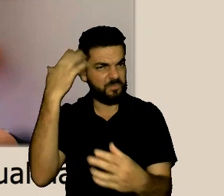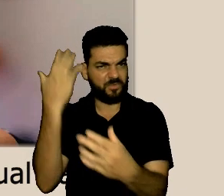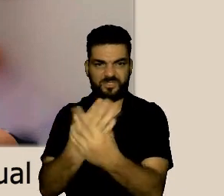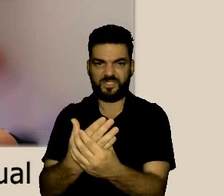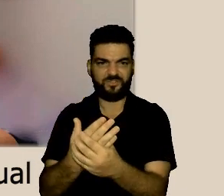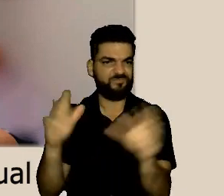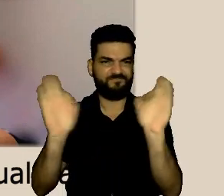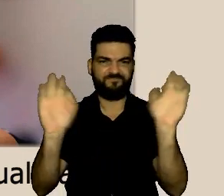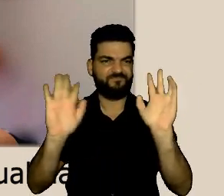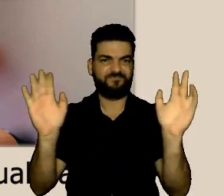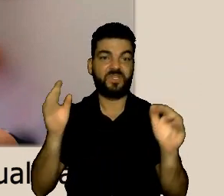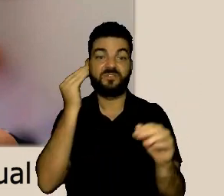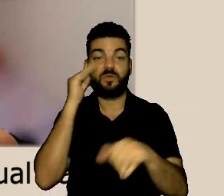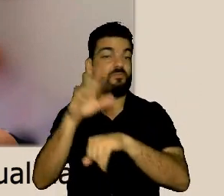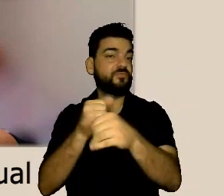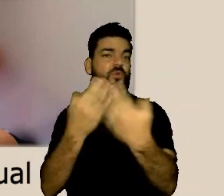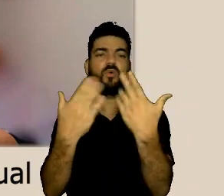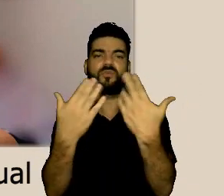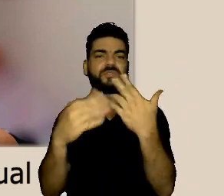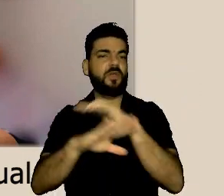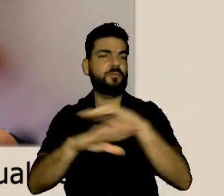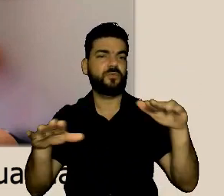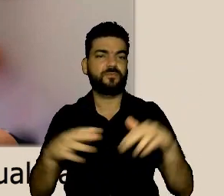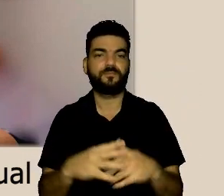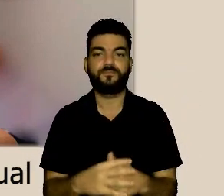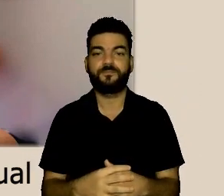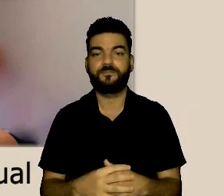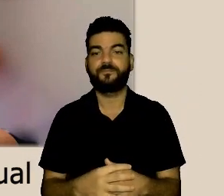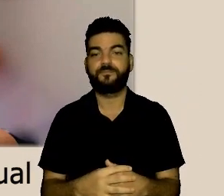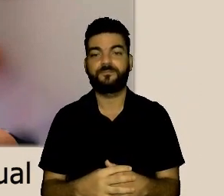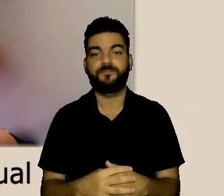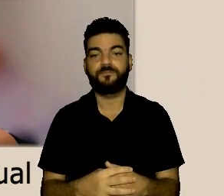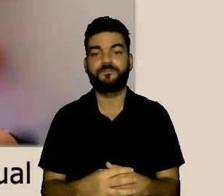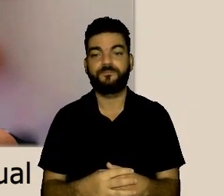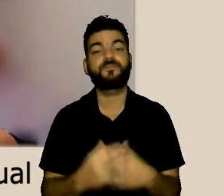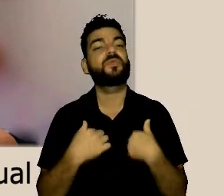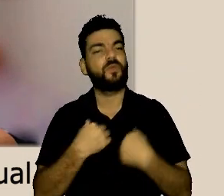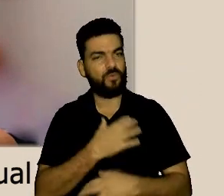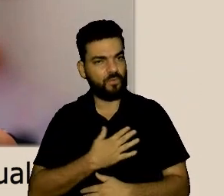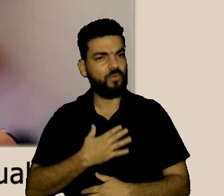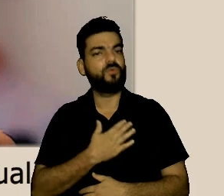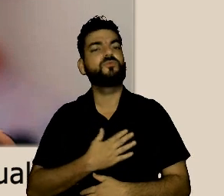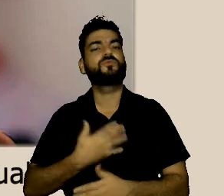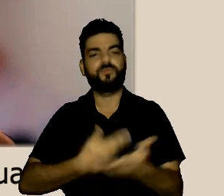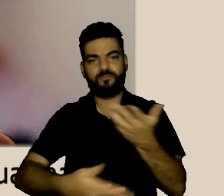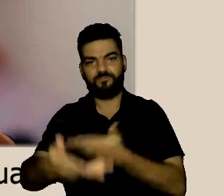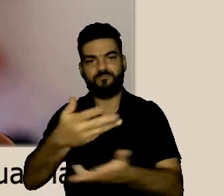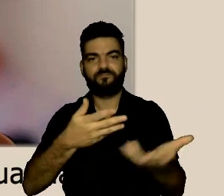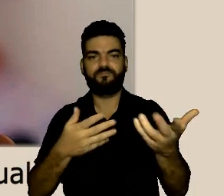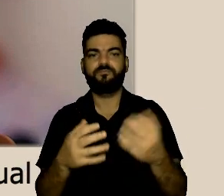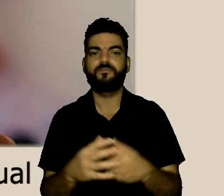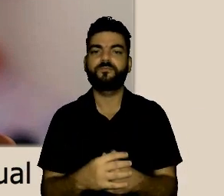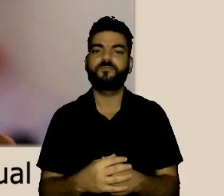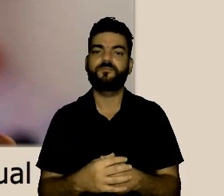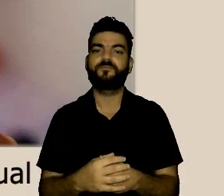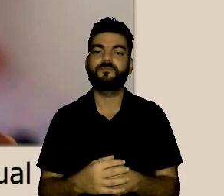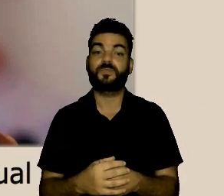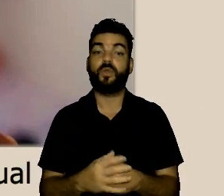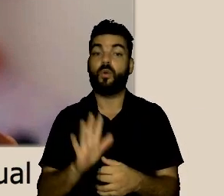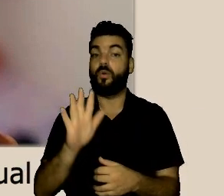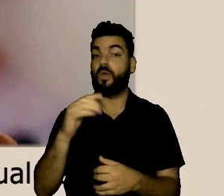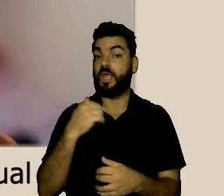solução daquele problema deixando a judicialização de lado então esse é o primeiro ponto eu sou